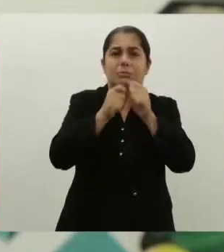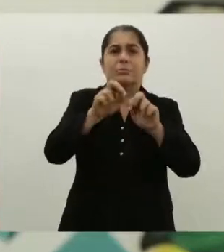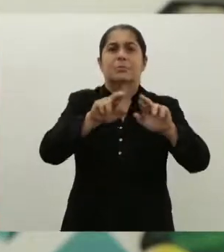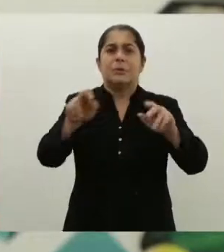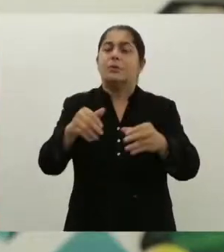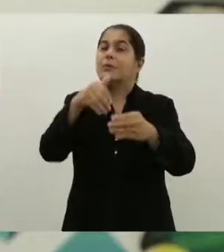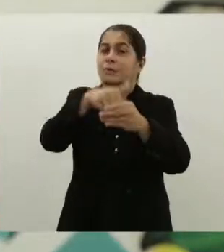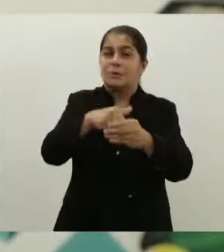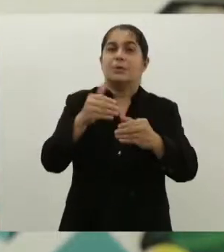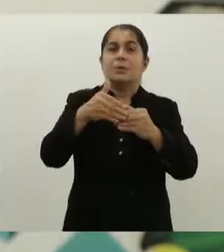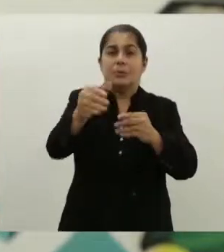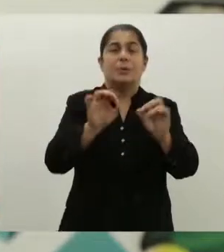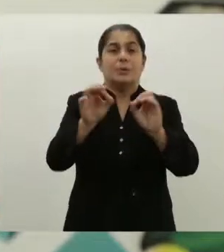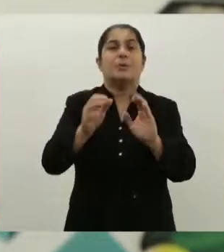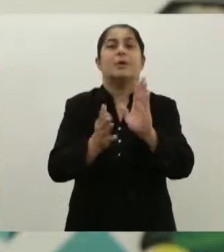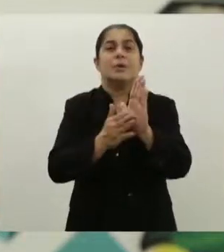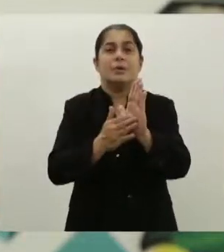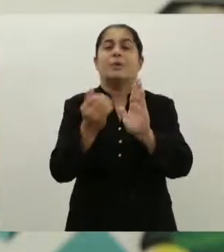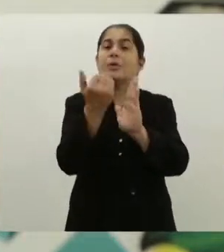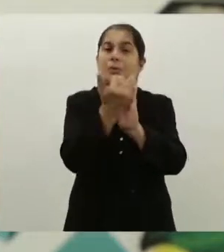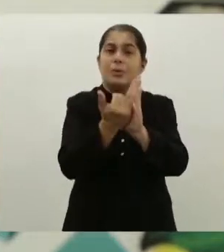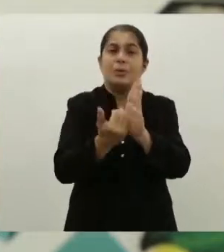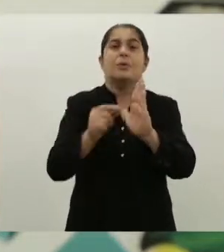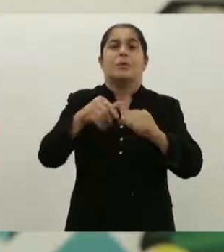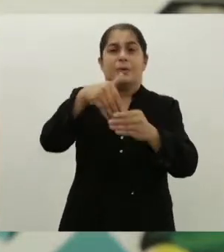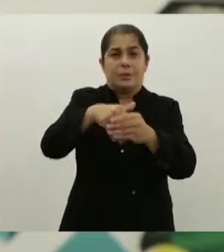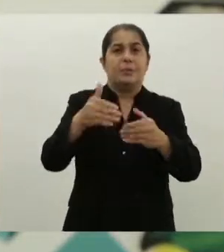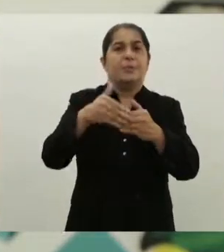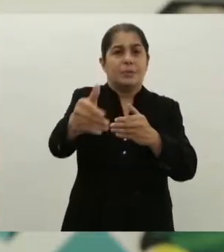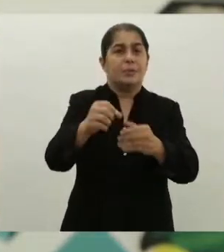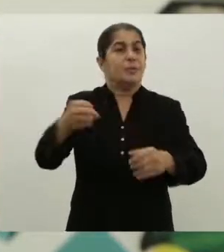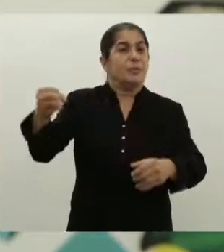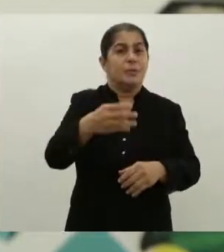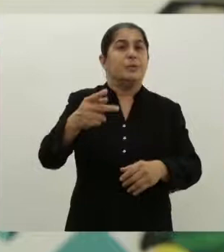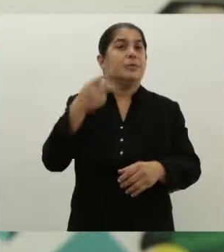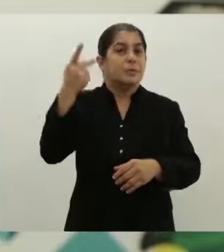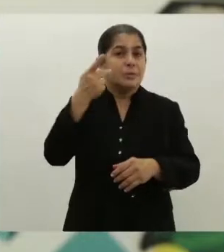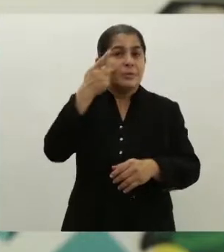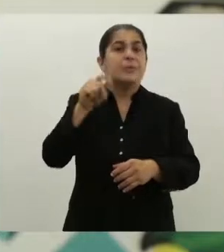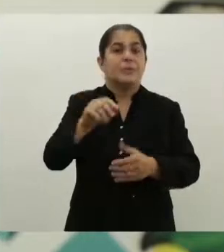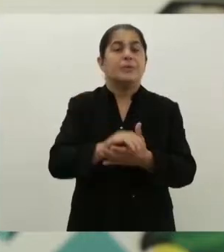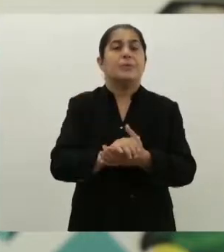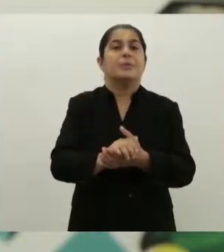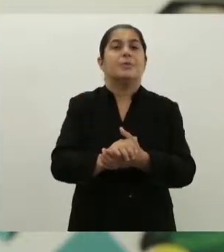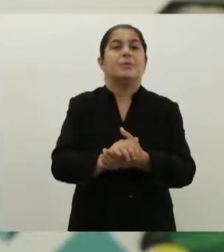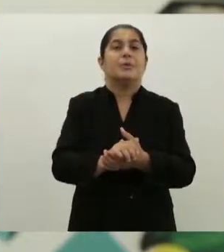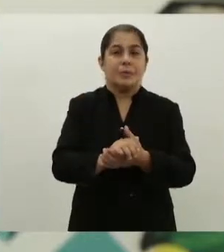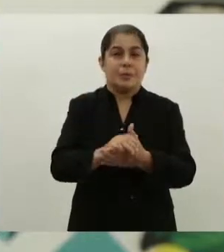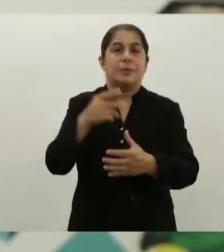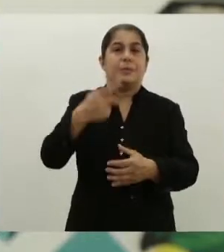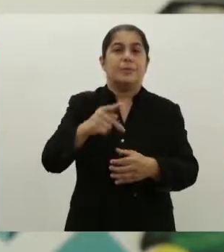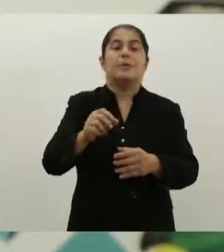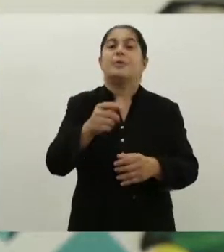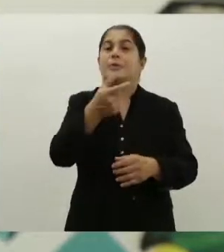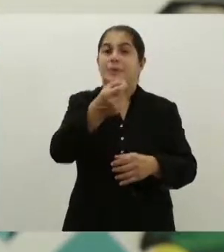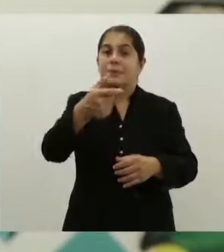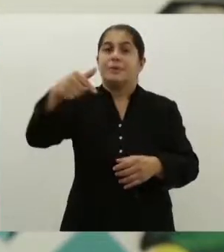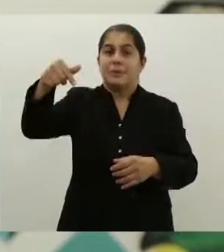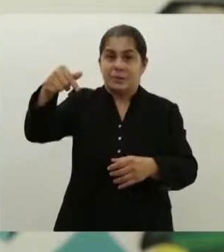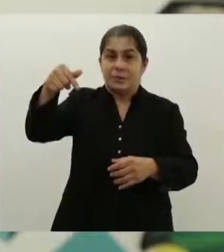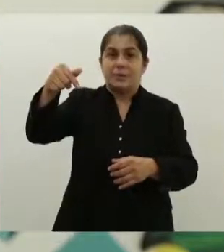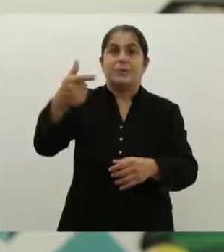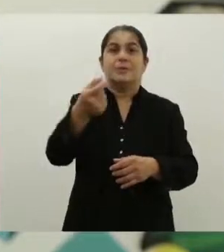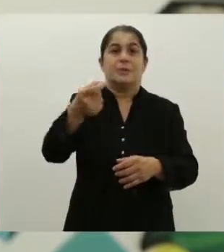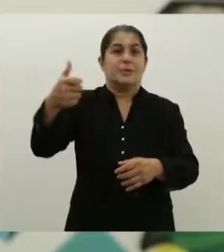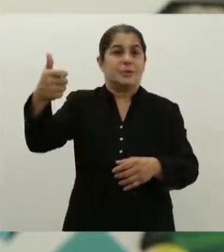reportagens sobre a eleição para a formação da lista tríplice que vai definir o novo Procurador-Geral de Justiça para o BN